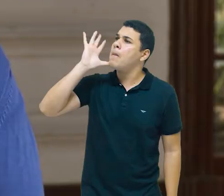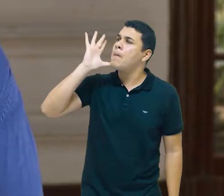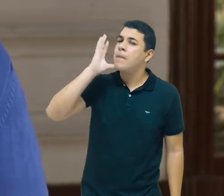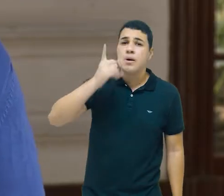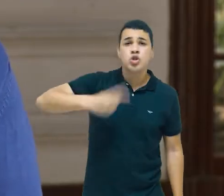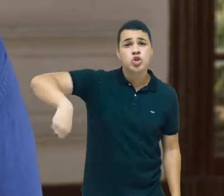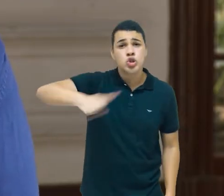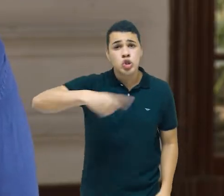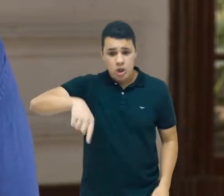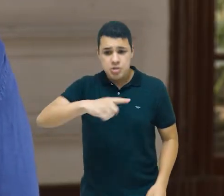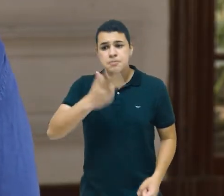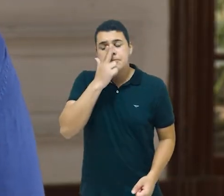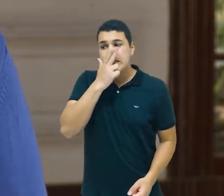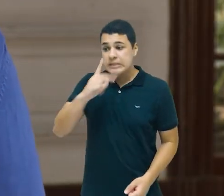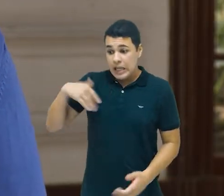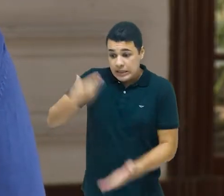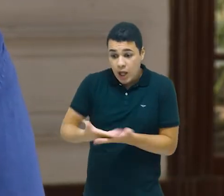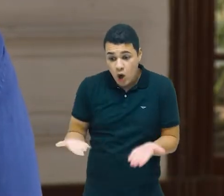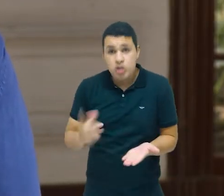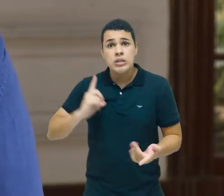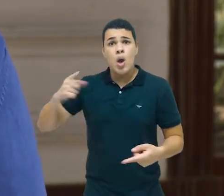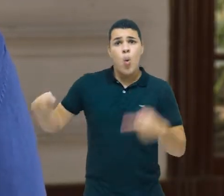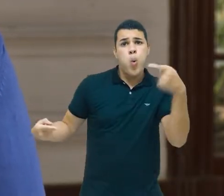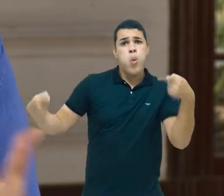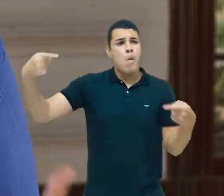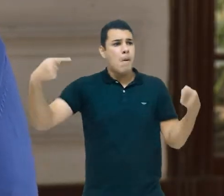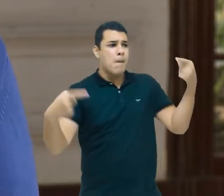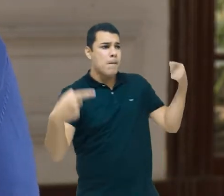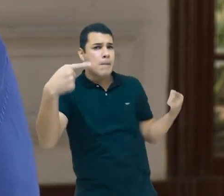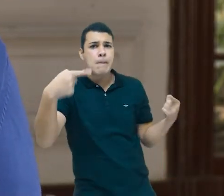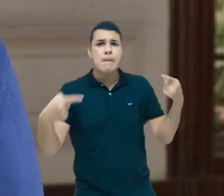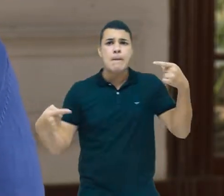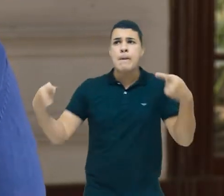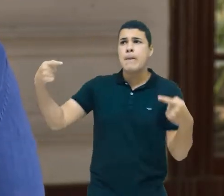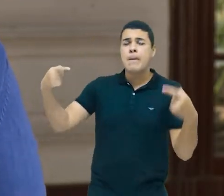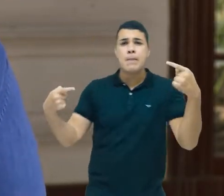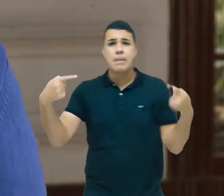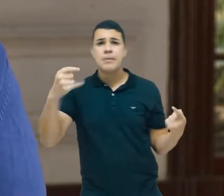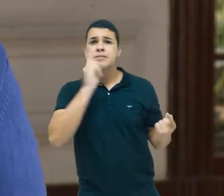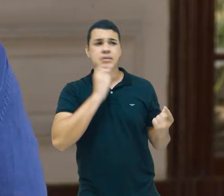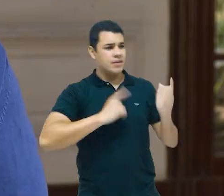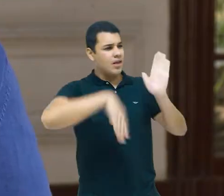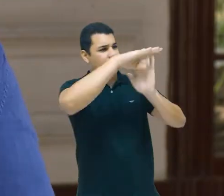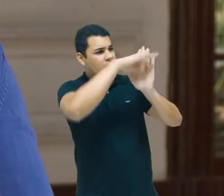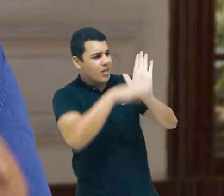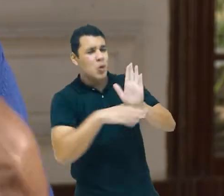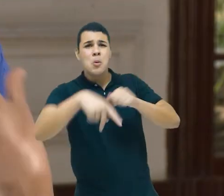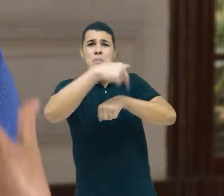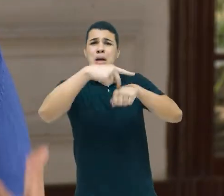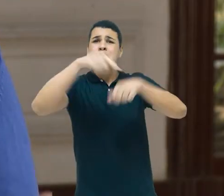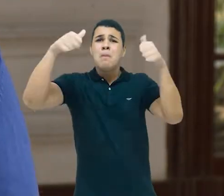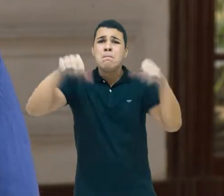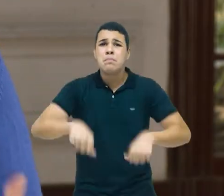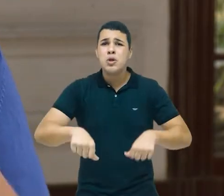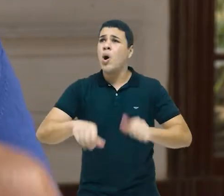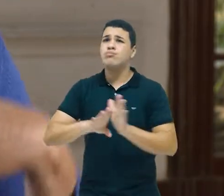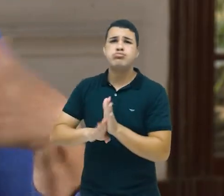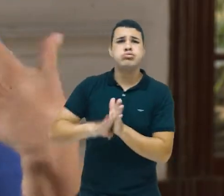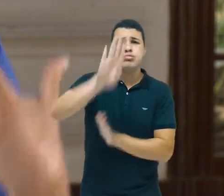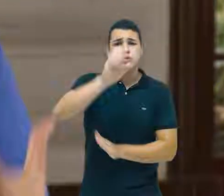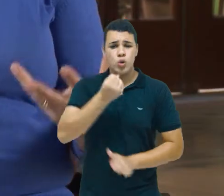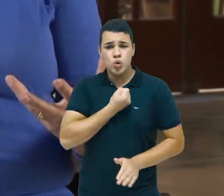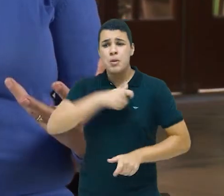Nós estamos disputando o lugar desonroso de ser o país com maior número